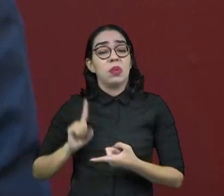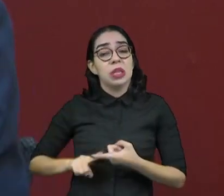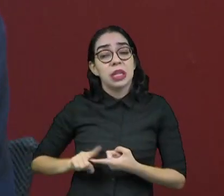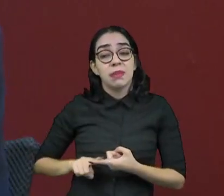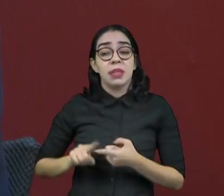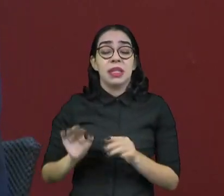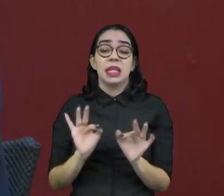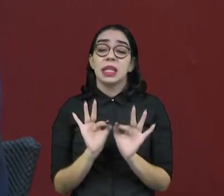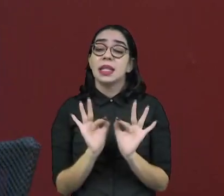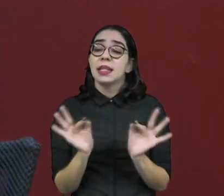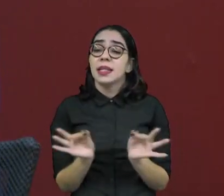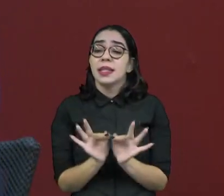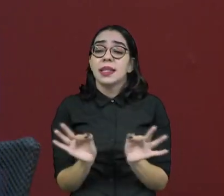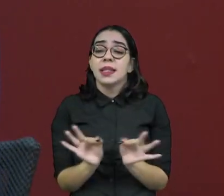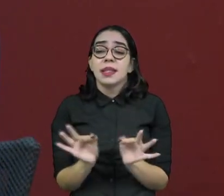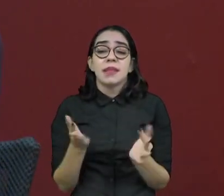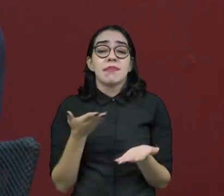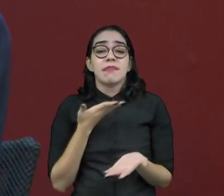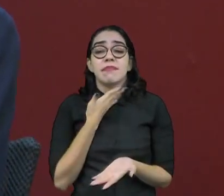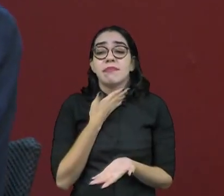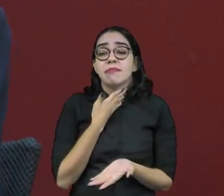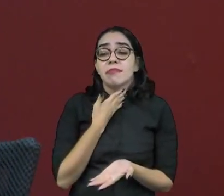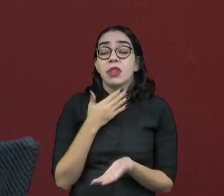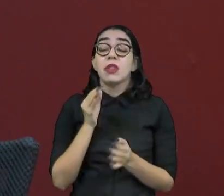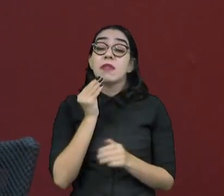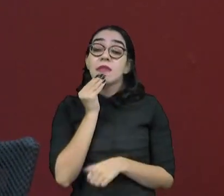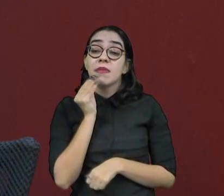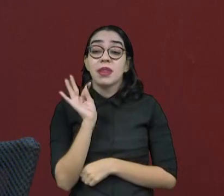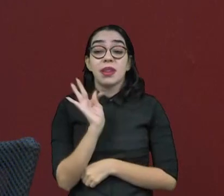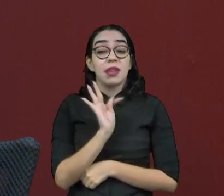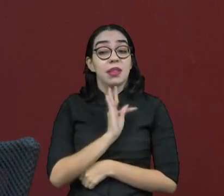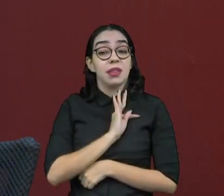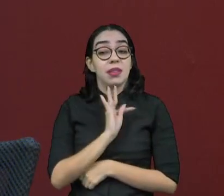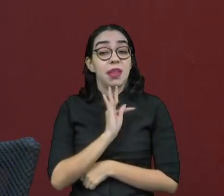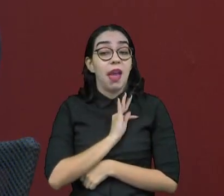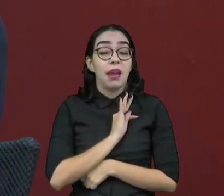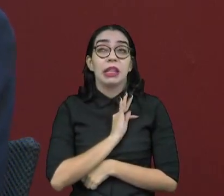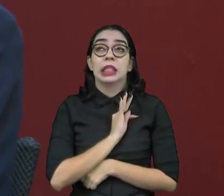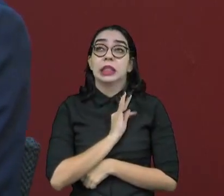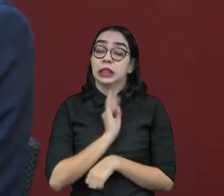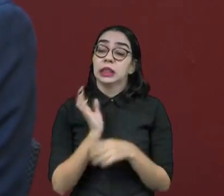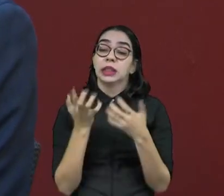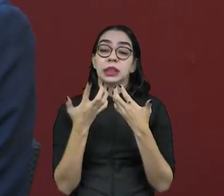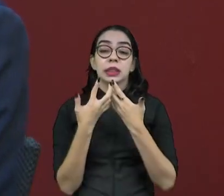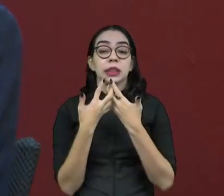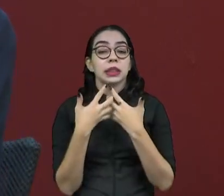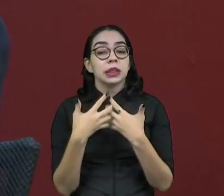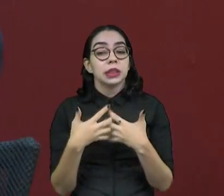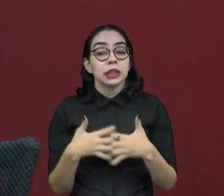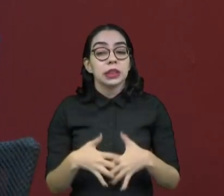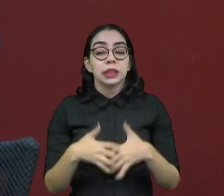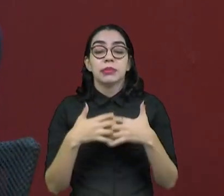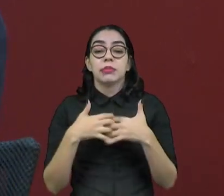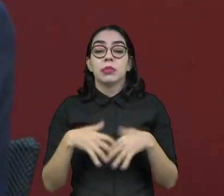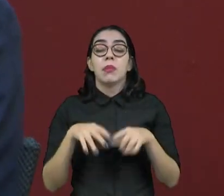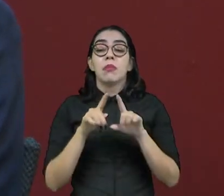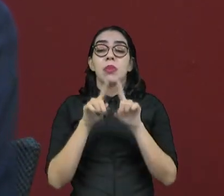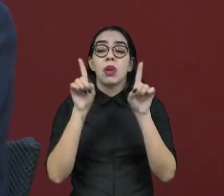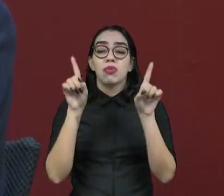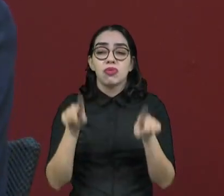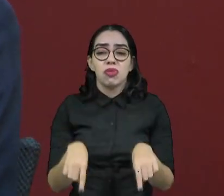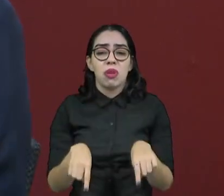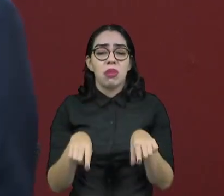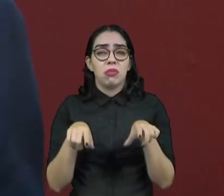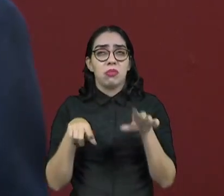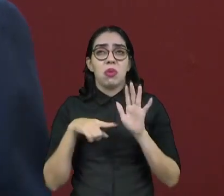que era para ser uma esfera de um debate mais técnico, que é onde há espaço para isso, no sentido de desenhar um projeto de lei, mas,